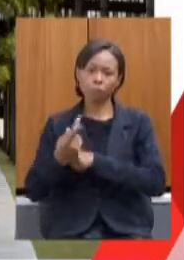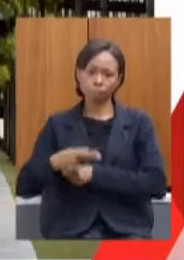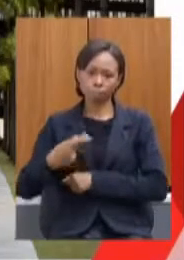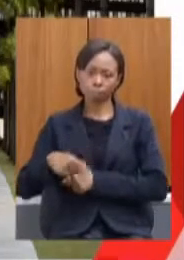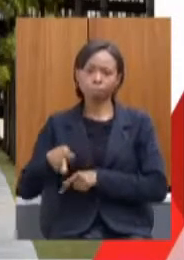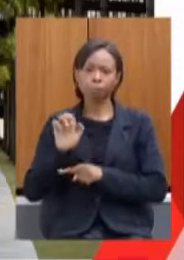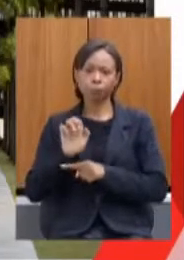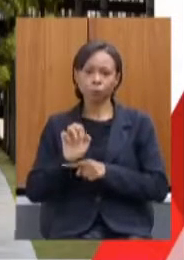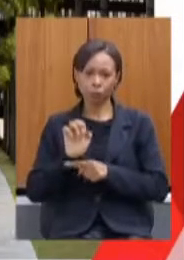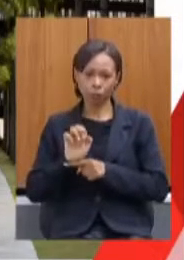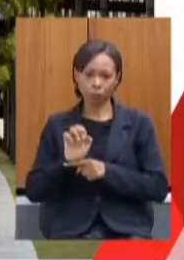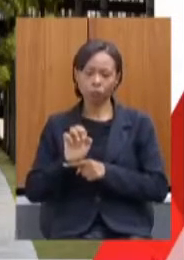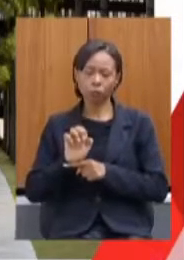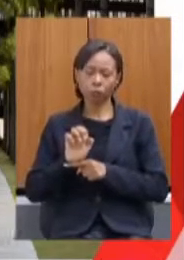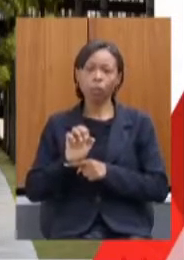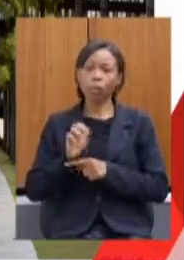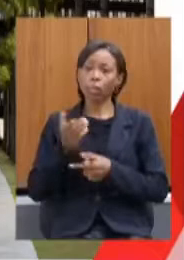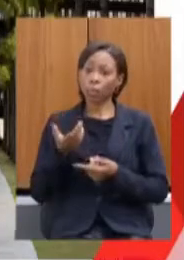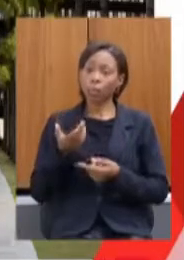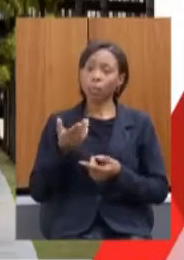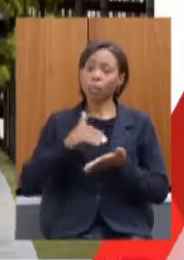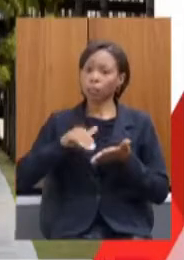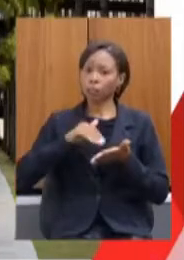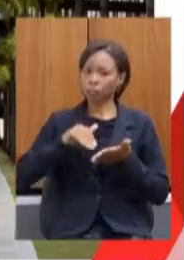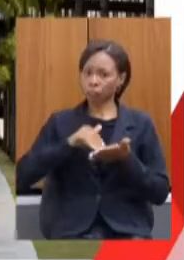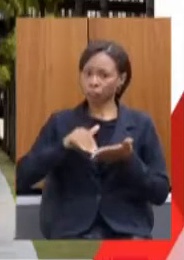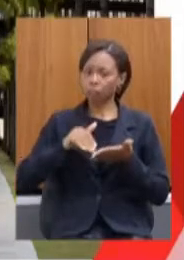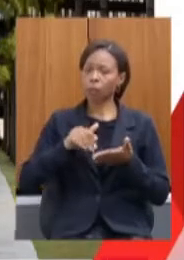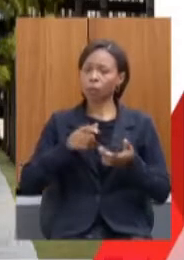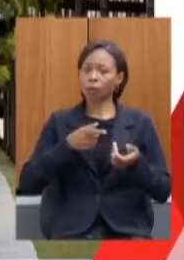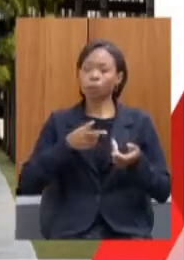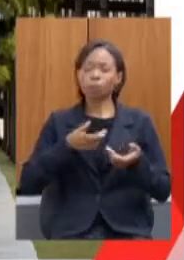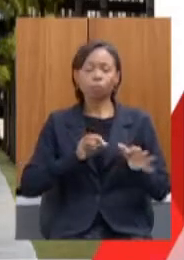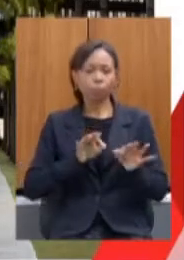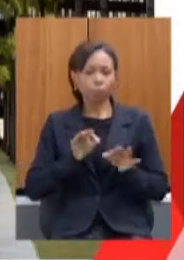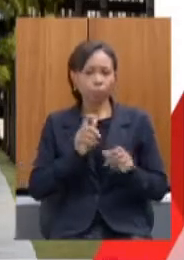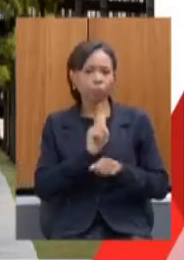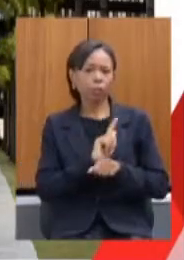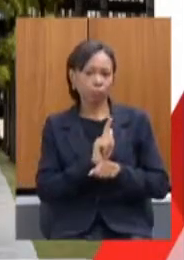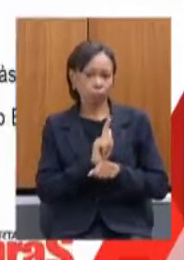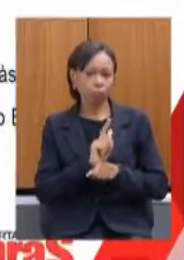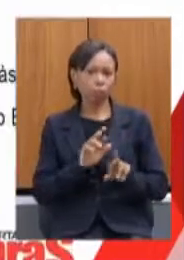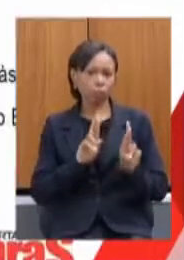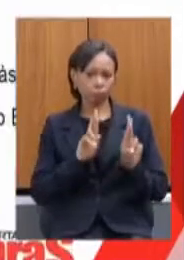participação da Secretaria de Planejamento e Gestão. O próximo, por favor.